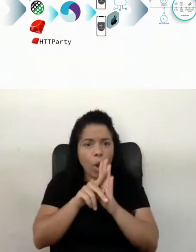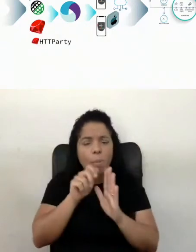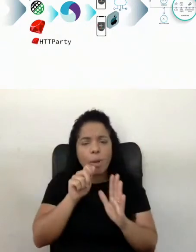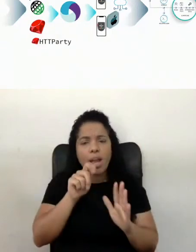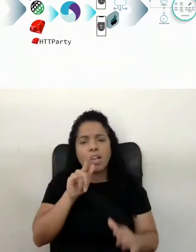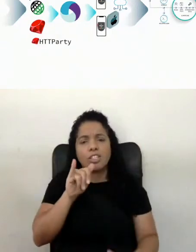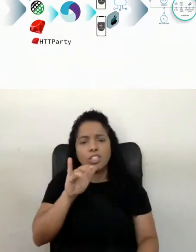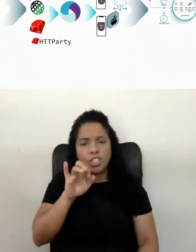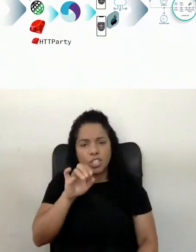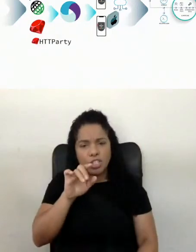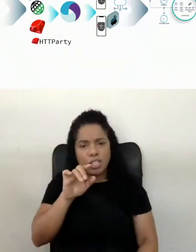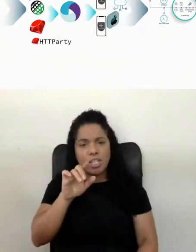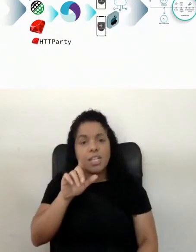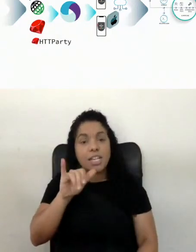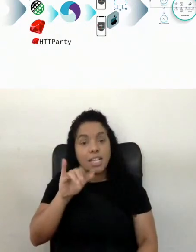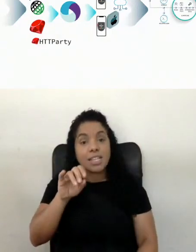aqui a minha especialidade também,